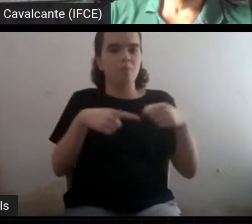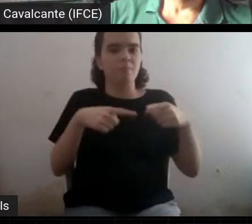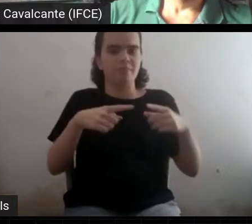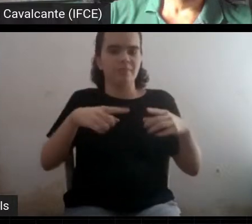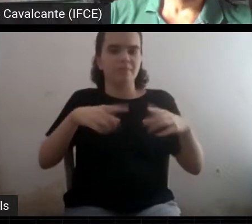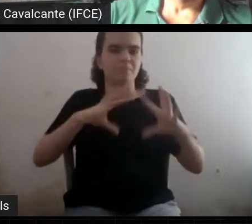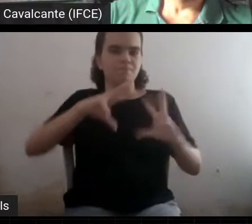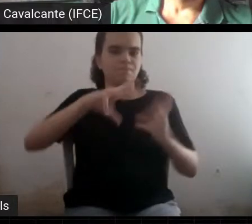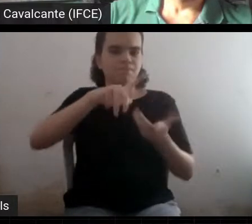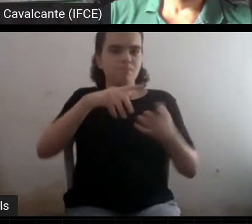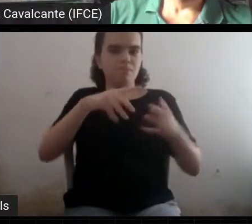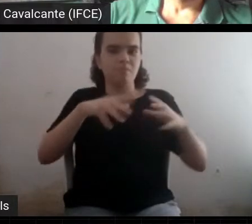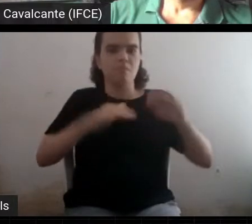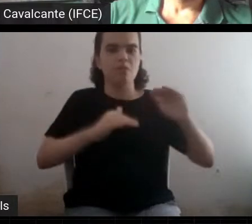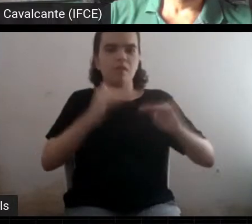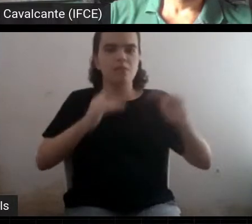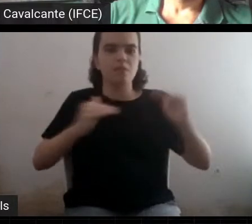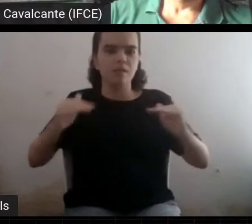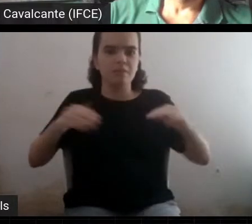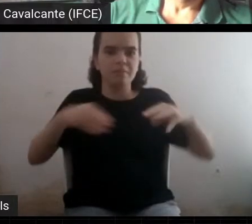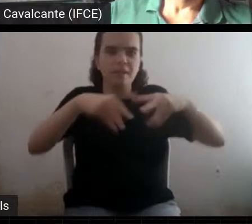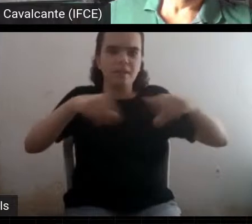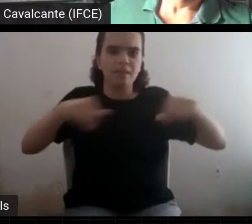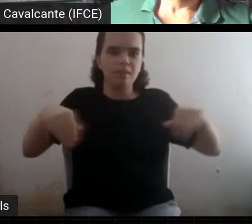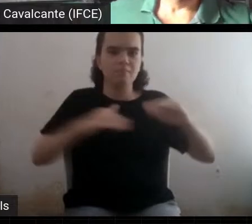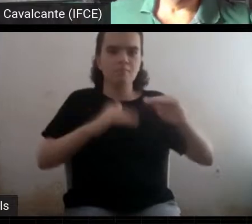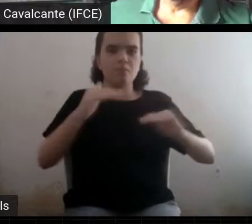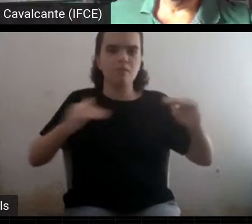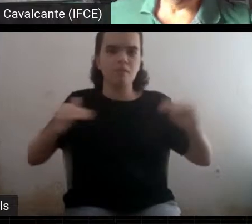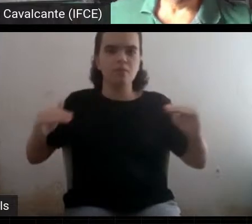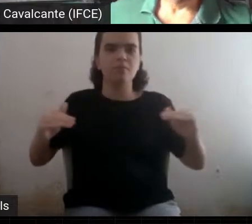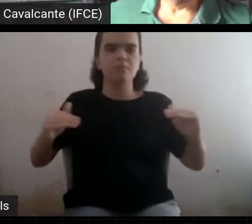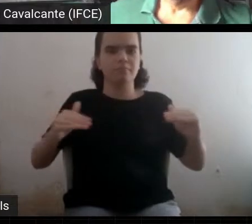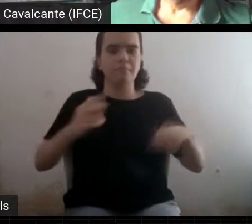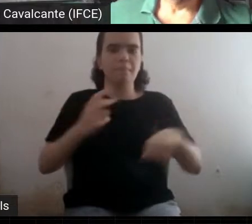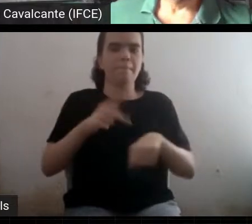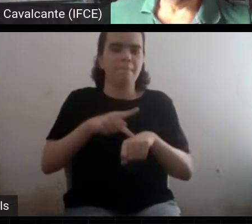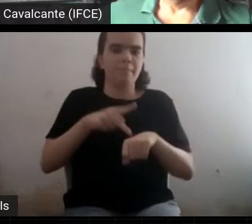devem ser e não são porque a gente não consegue medir.